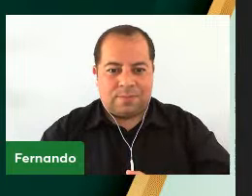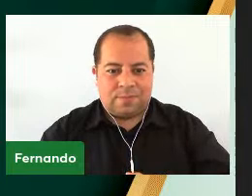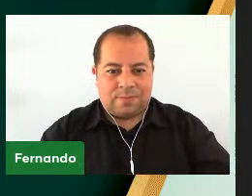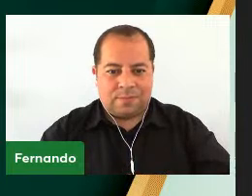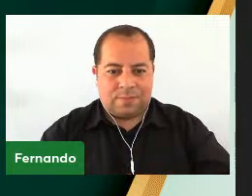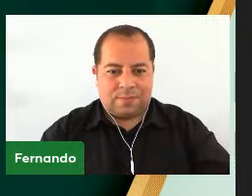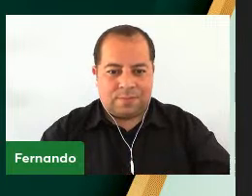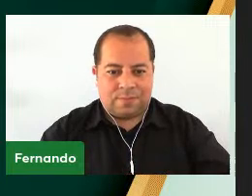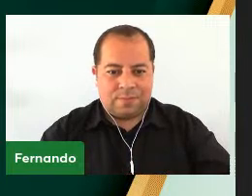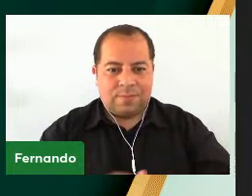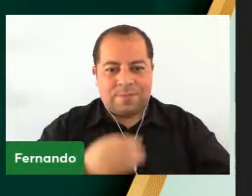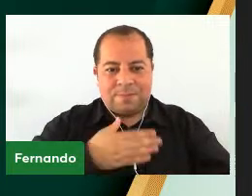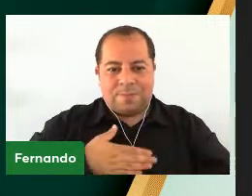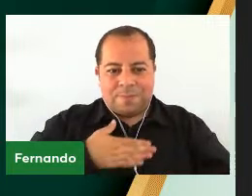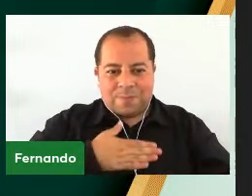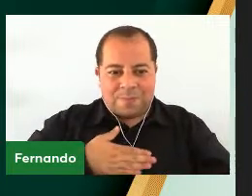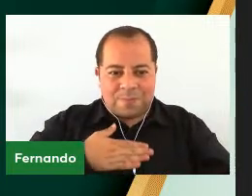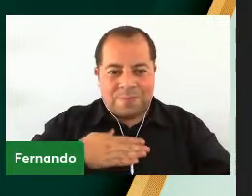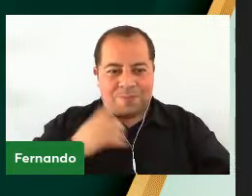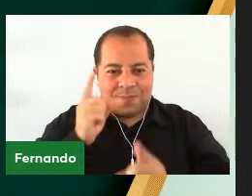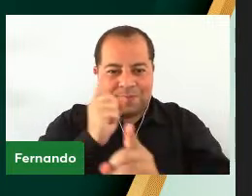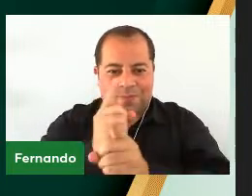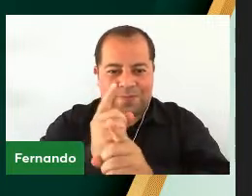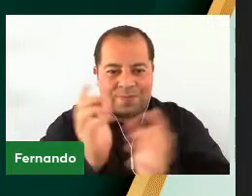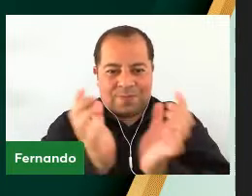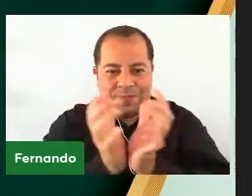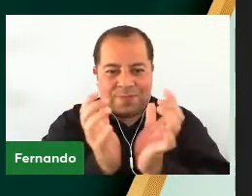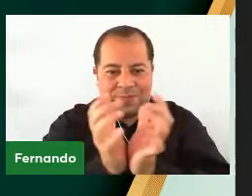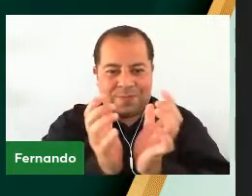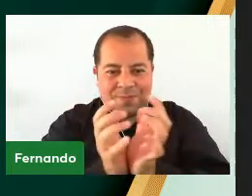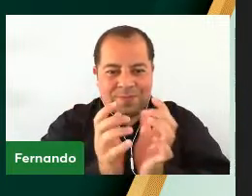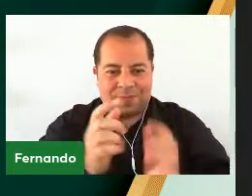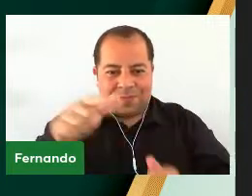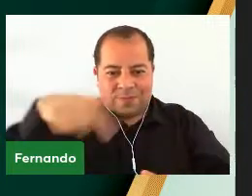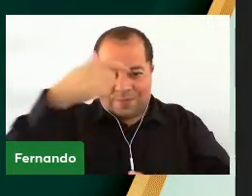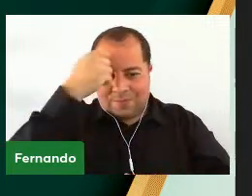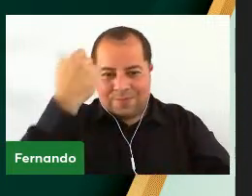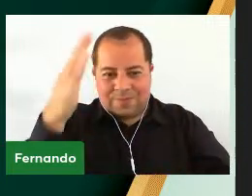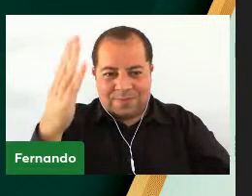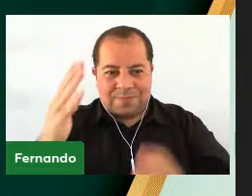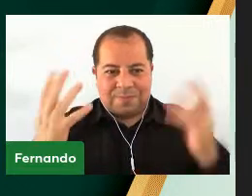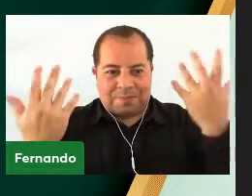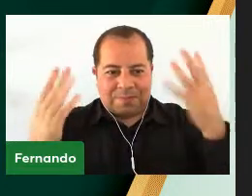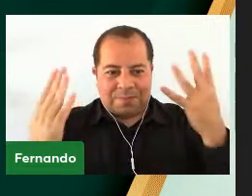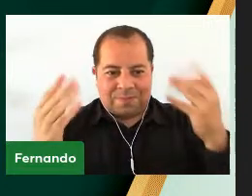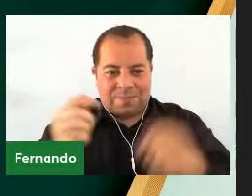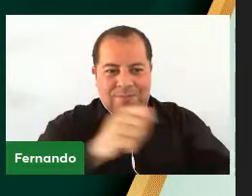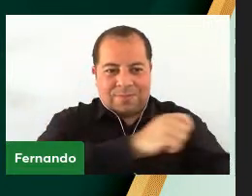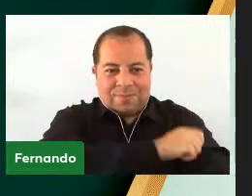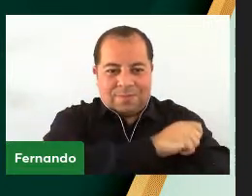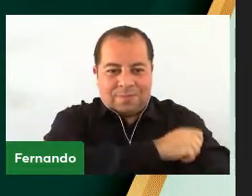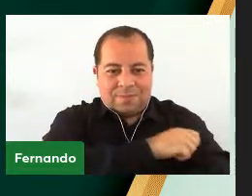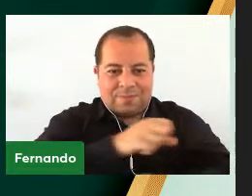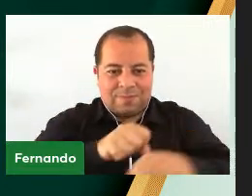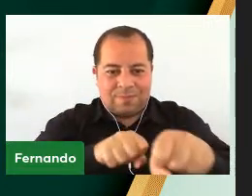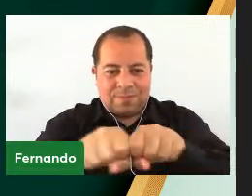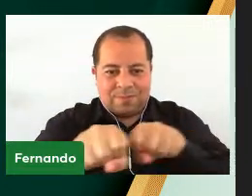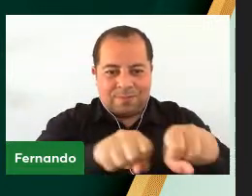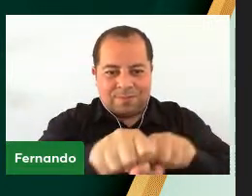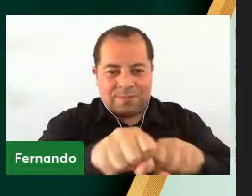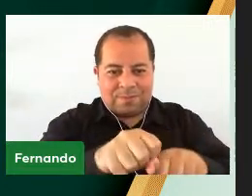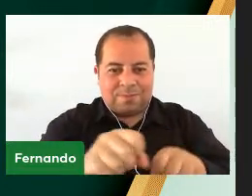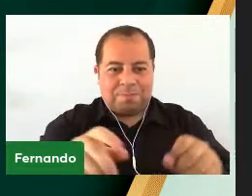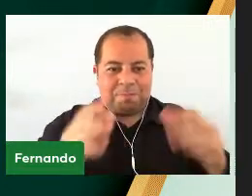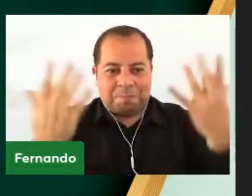Prazer reencontrar os colegas da Unipampa. Parabéns a todos os acadêmicos, hoje formandos. Parabéns às